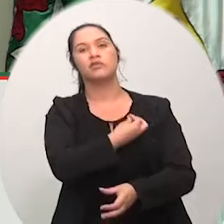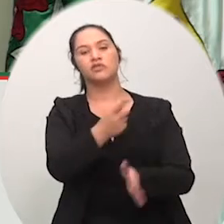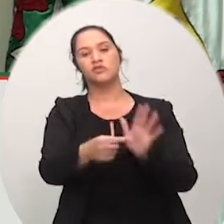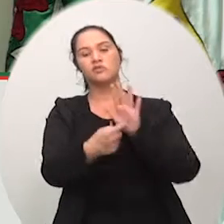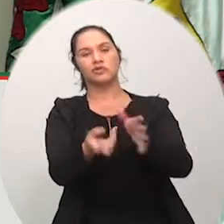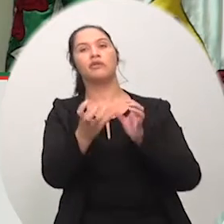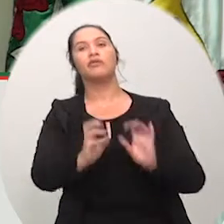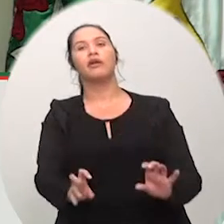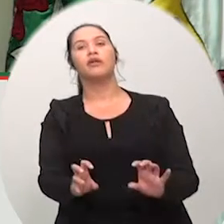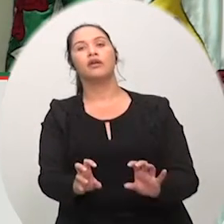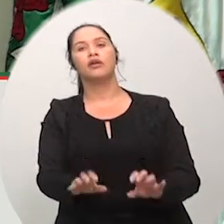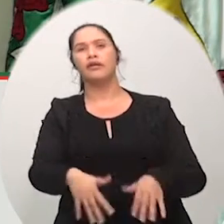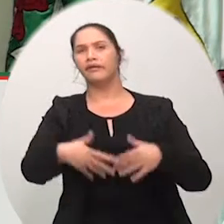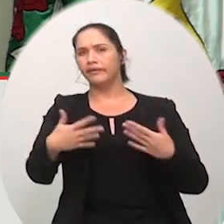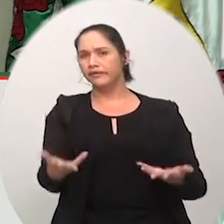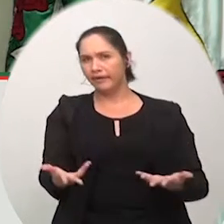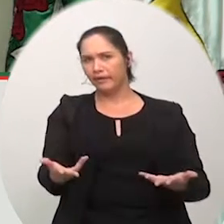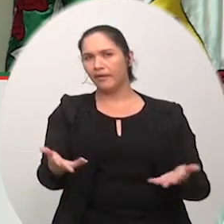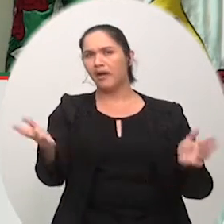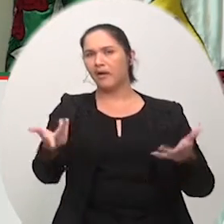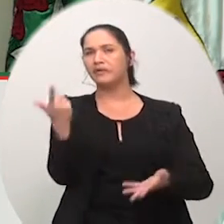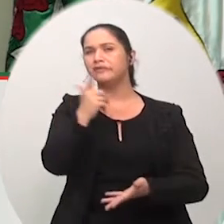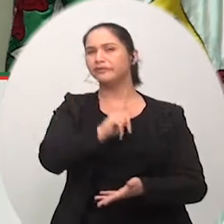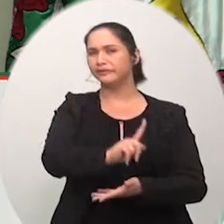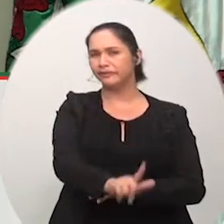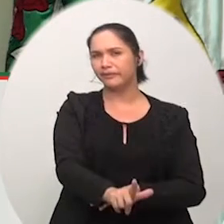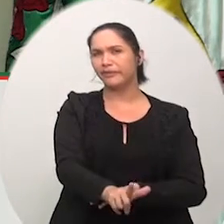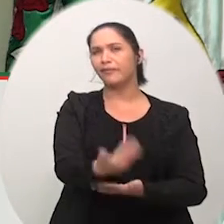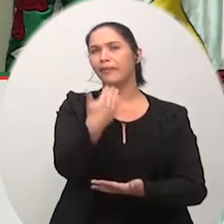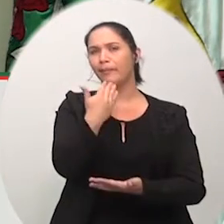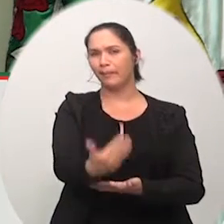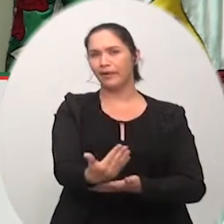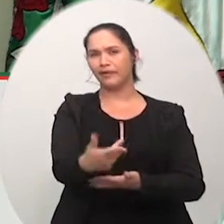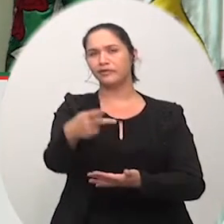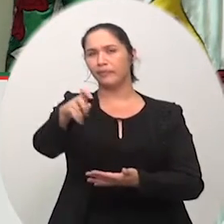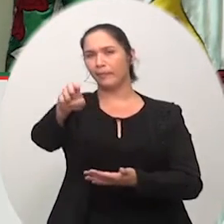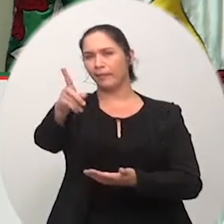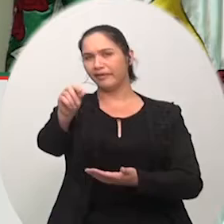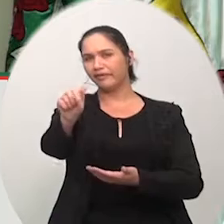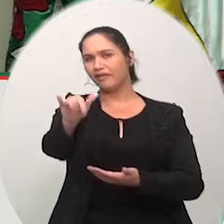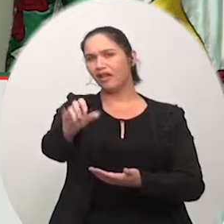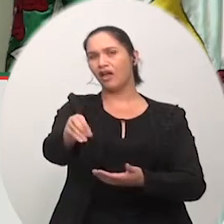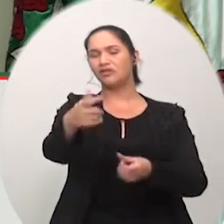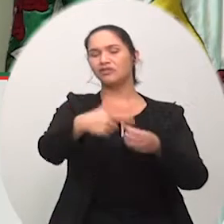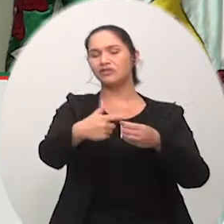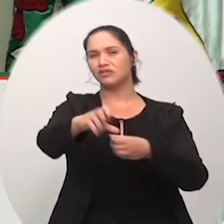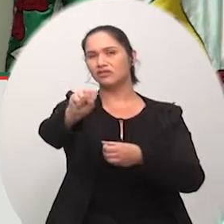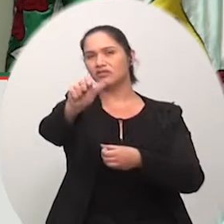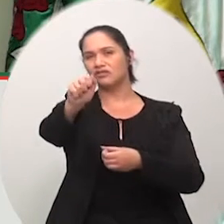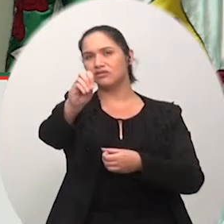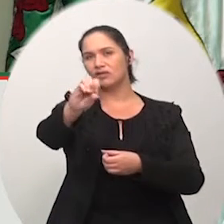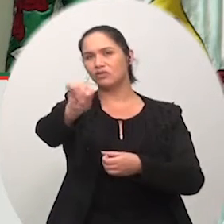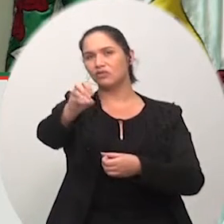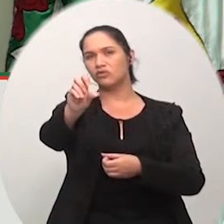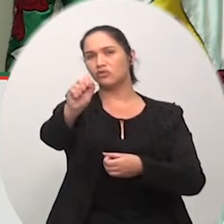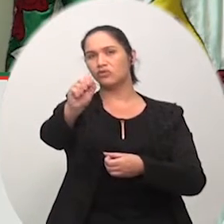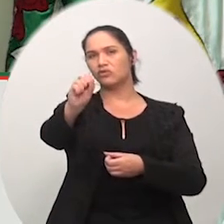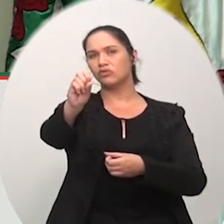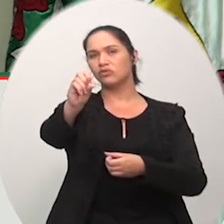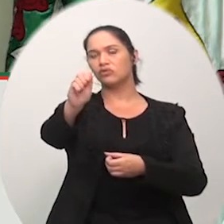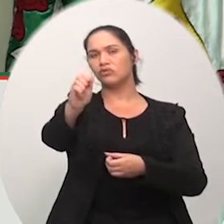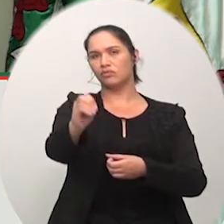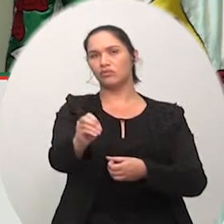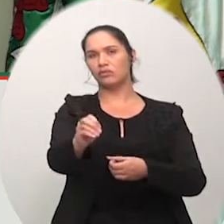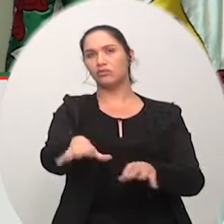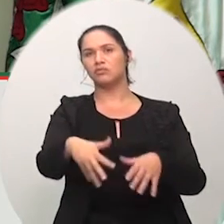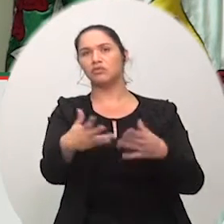consideração não valeu de nada então é o seguinte as coisas vêm de cima para baixo nós temos que acabar com isso nessa questão